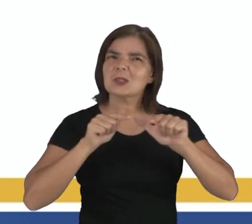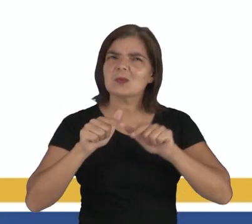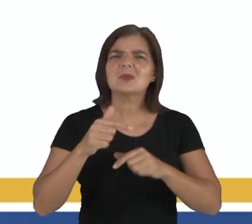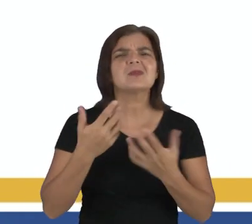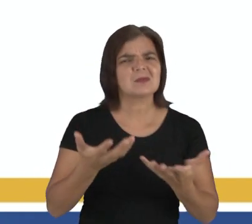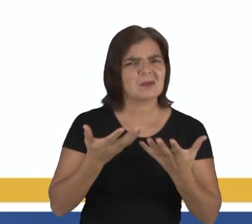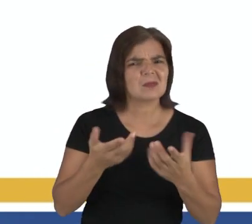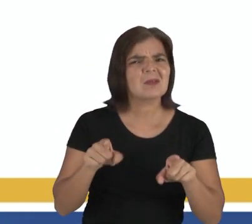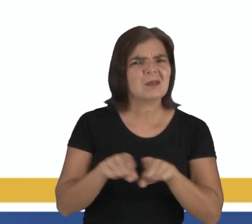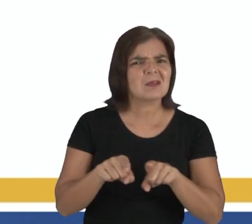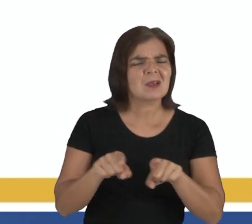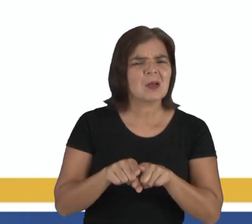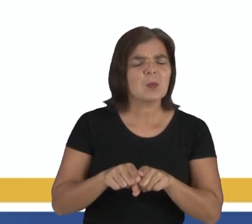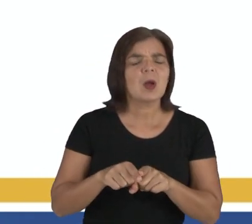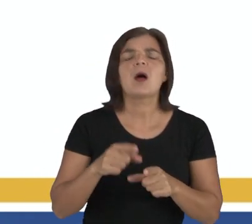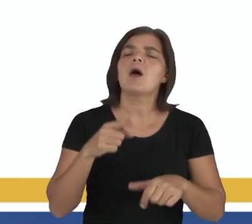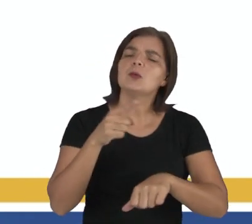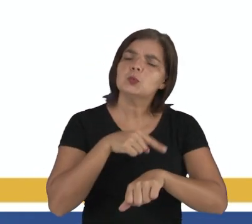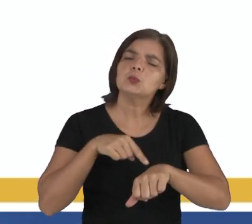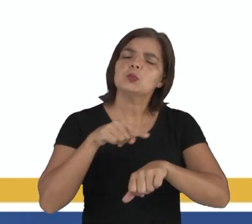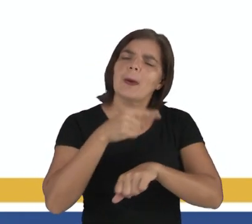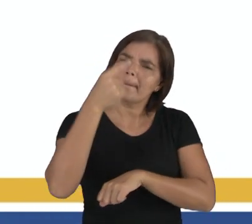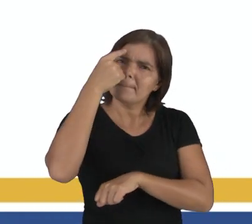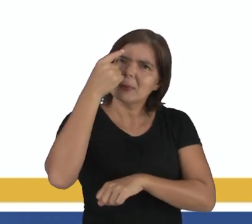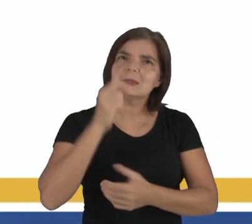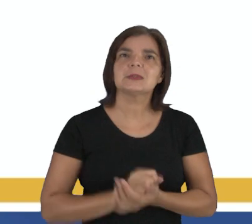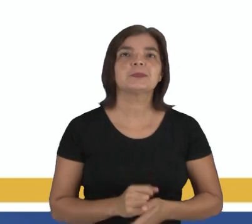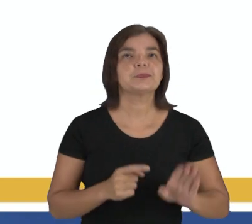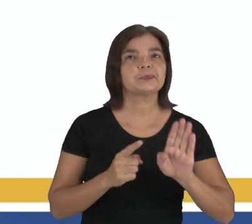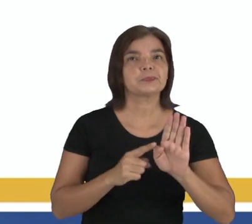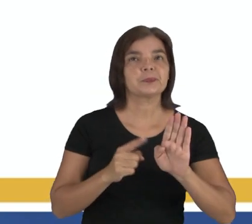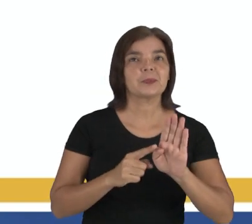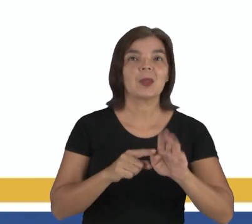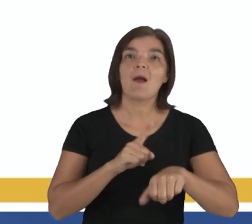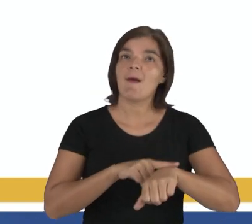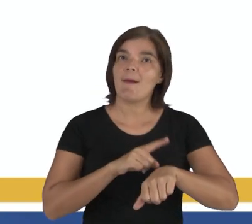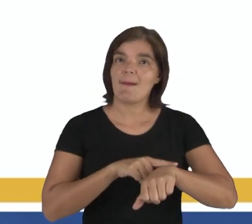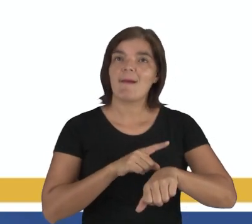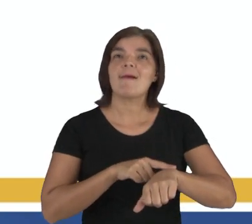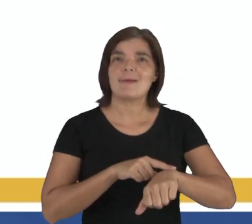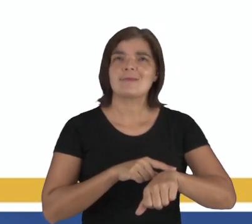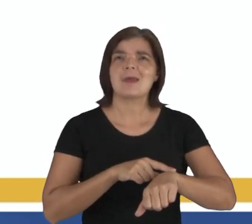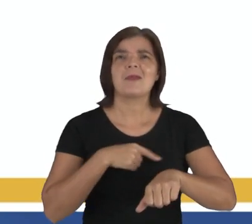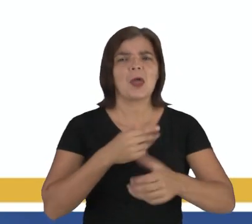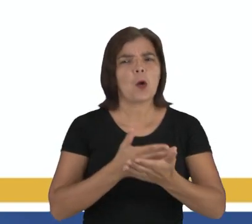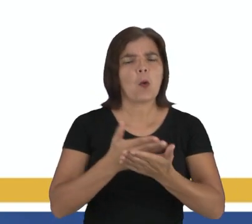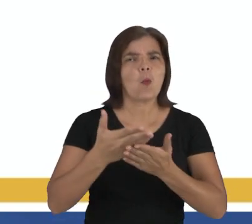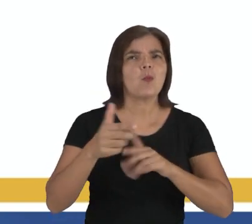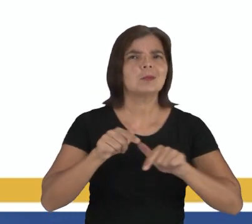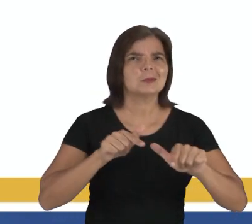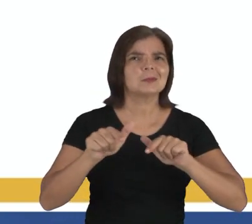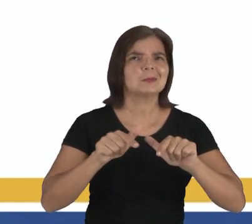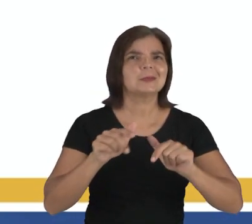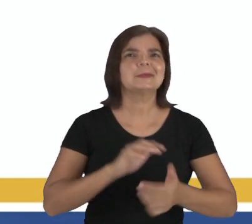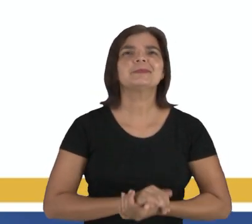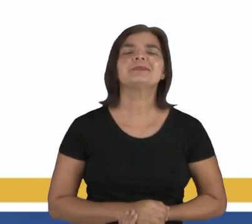Será que ele quer ficar meditando, passar tempo aí pensando no trabalho? B, ganhar tempo até começar a trabalhar? Será